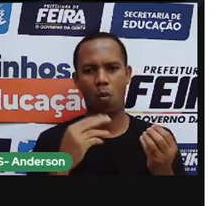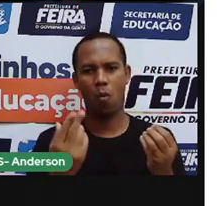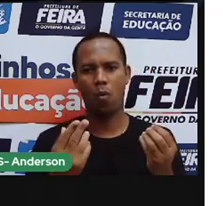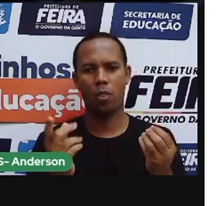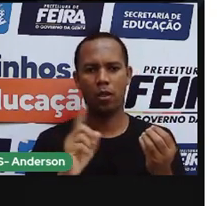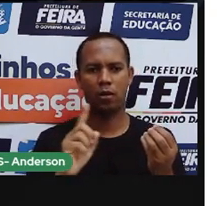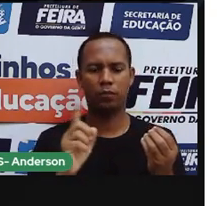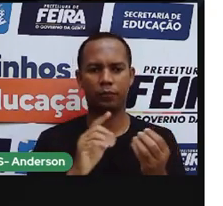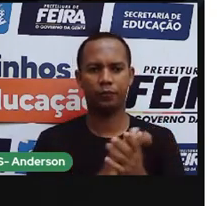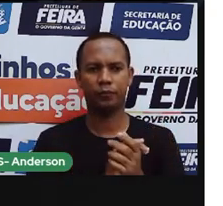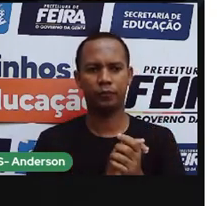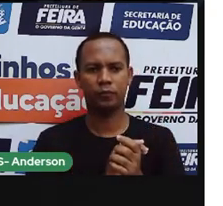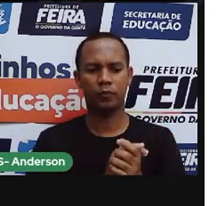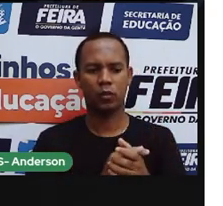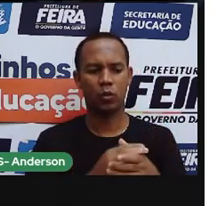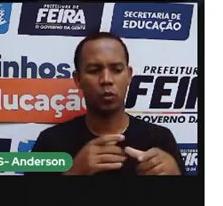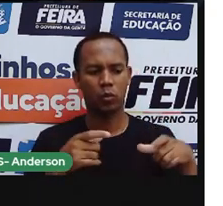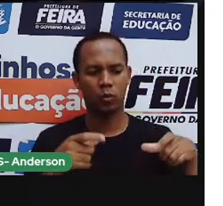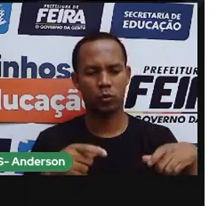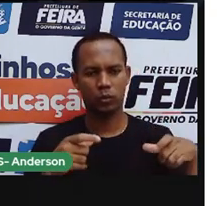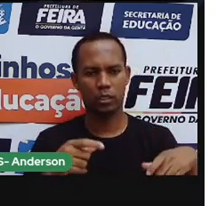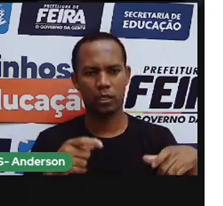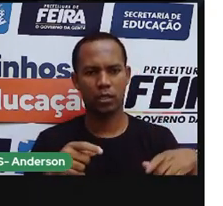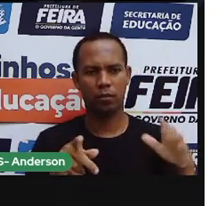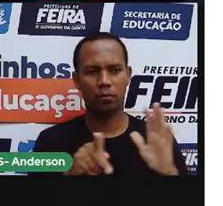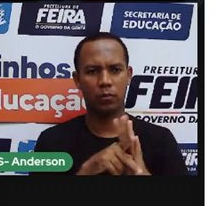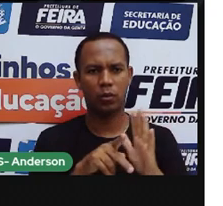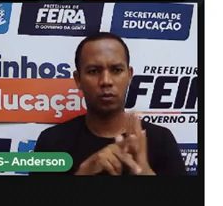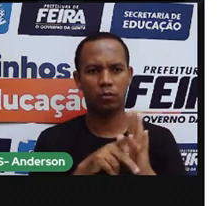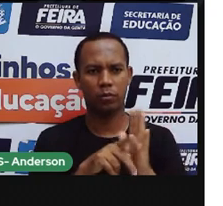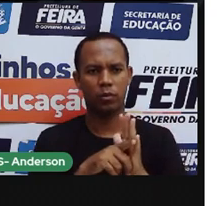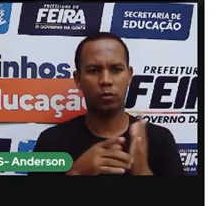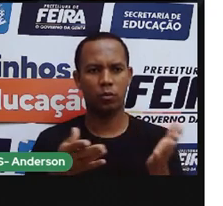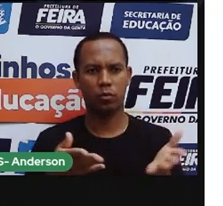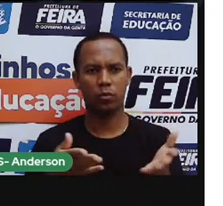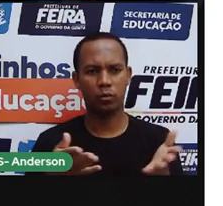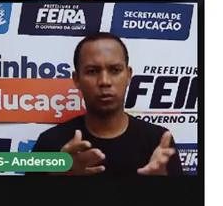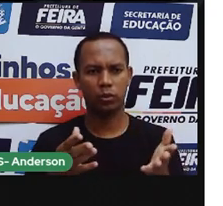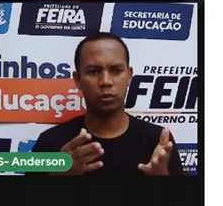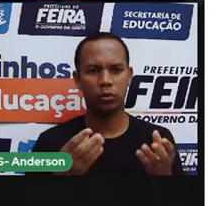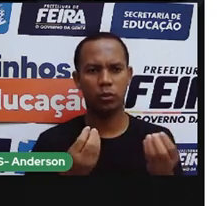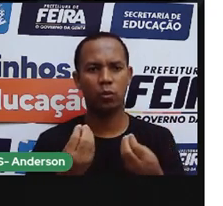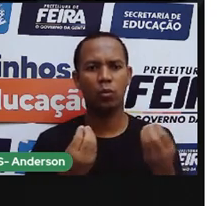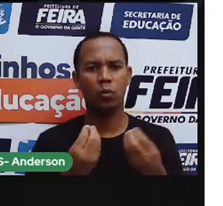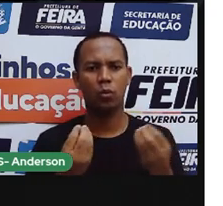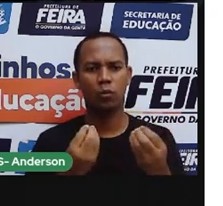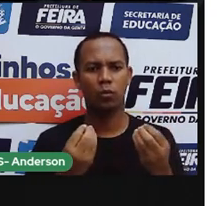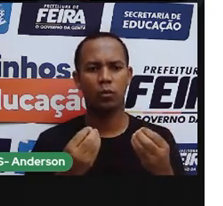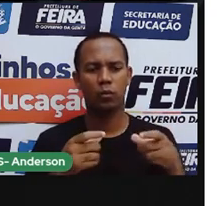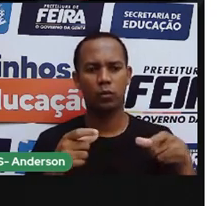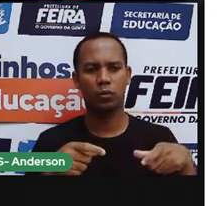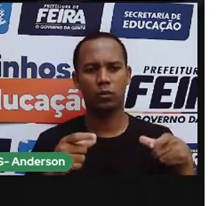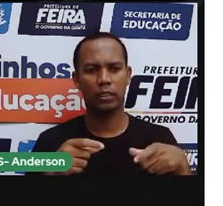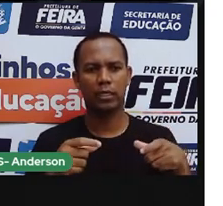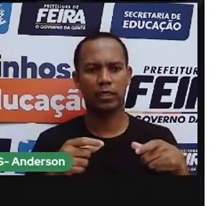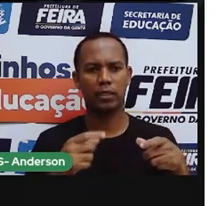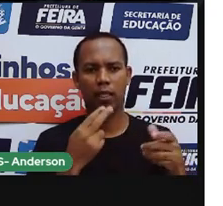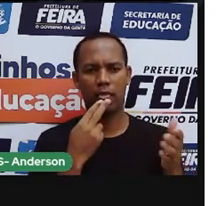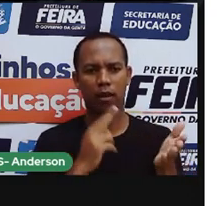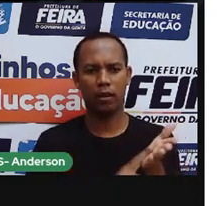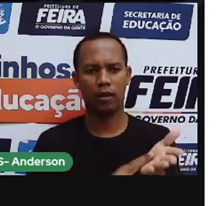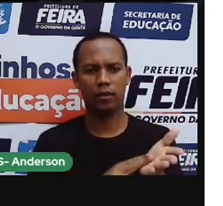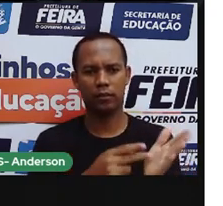Certo? Bom, essa região corresponde hoje ao atual litoral baiano, né? A carta foi